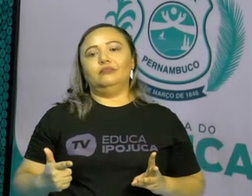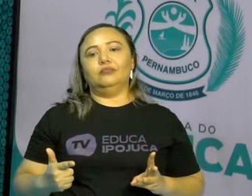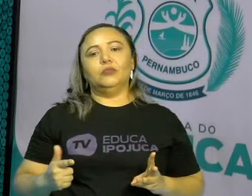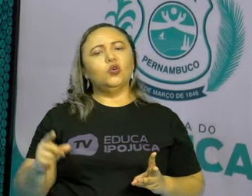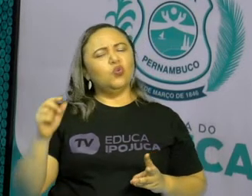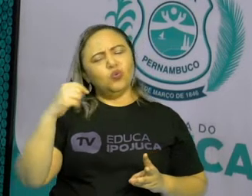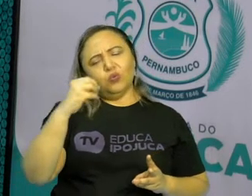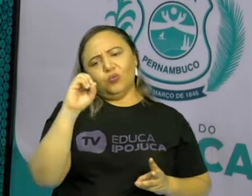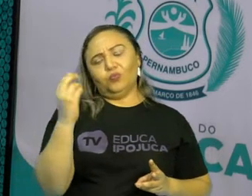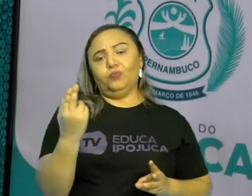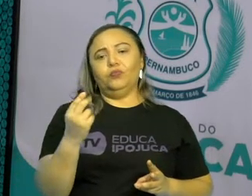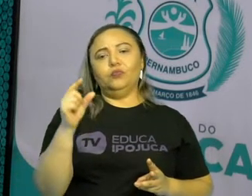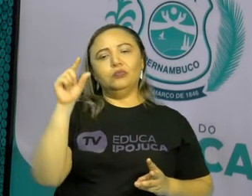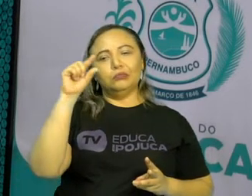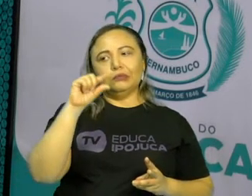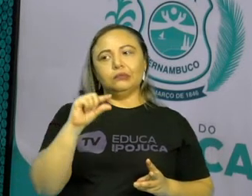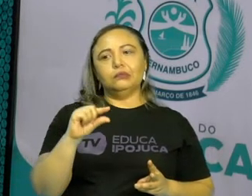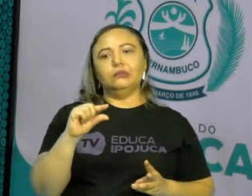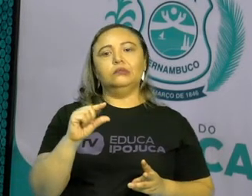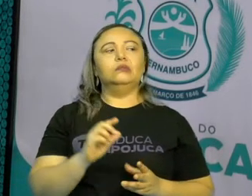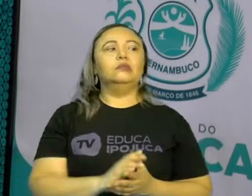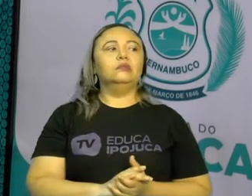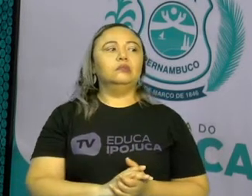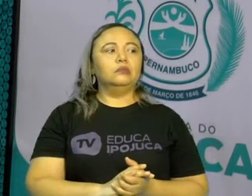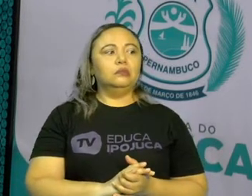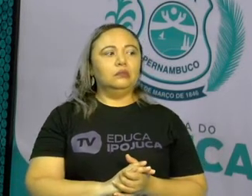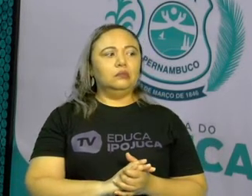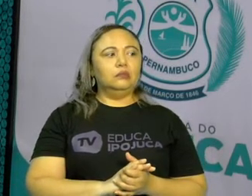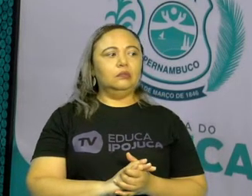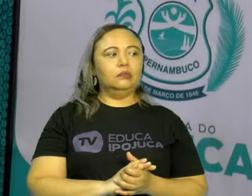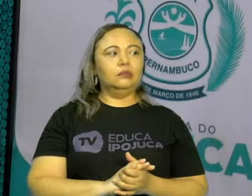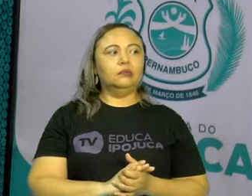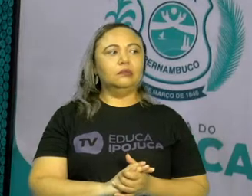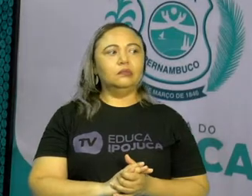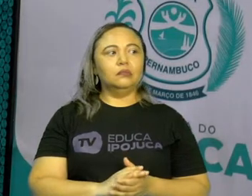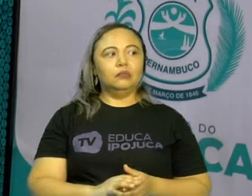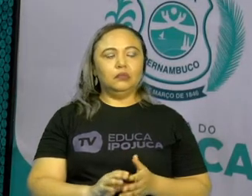cultura muito pobre. Então, vamos lá.